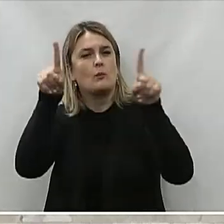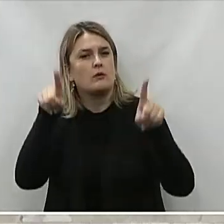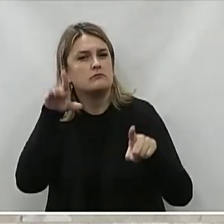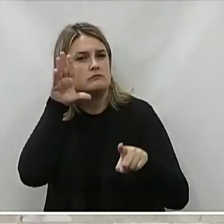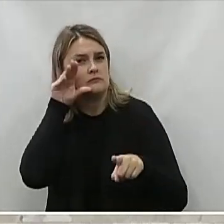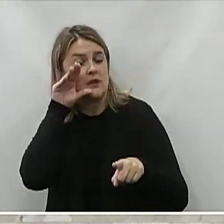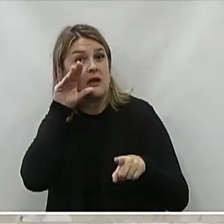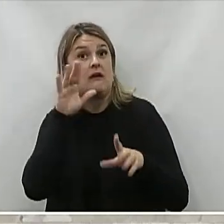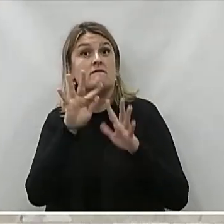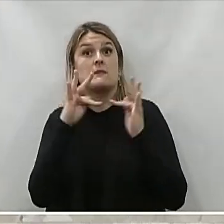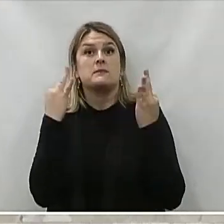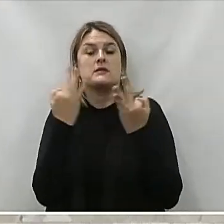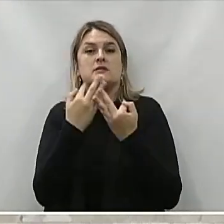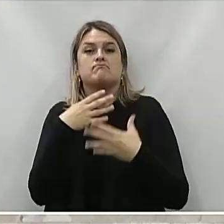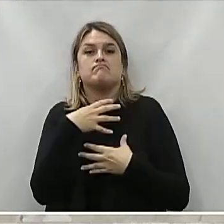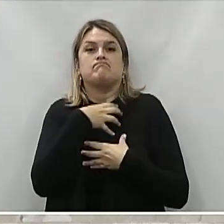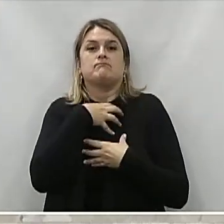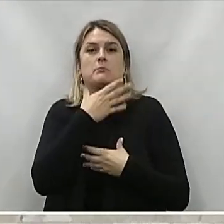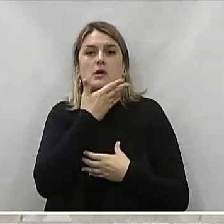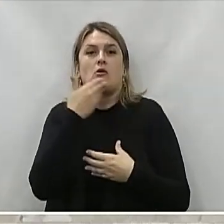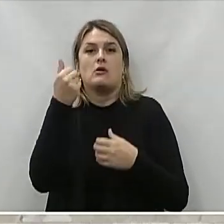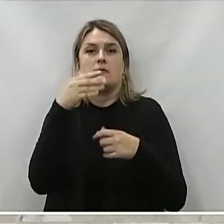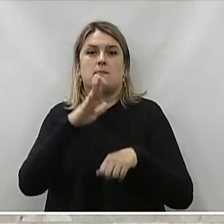funcionários Uma escola Mais segura